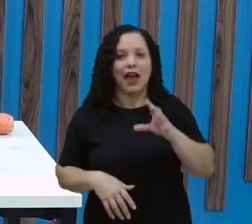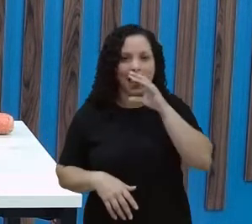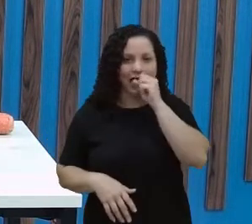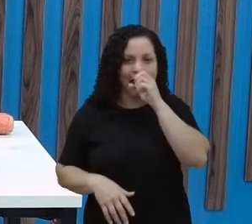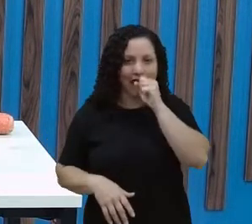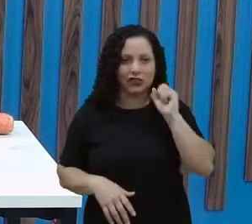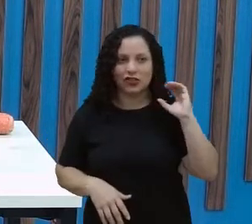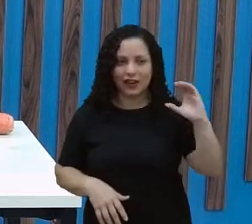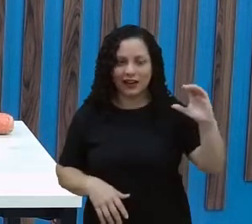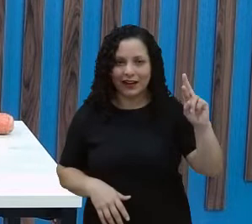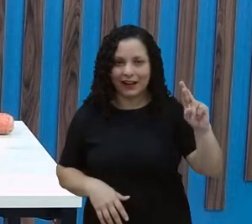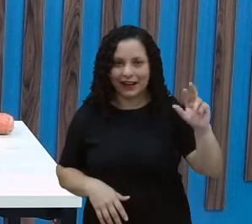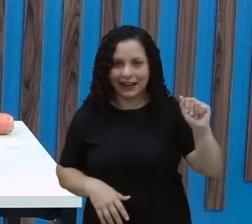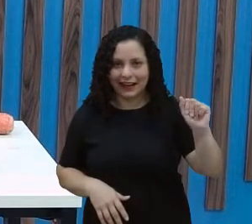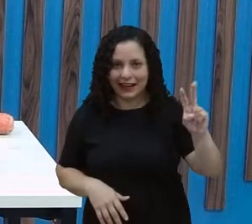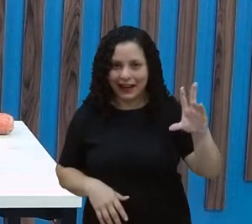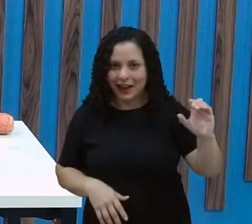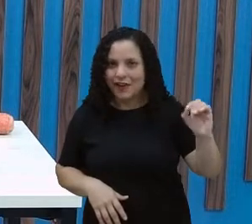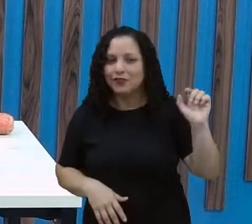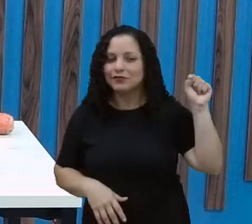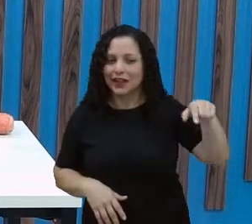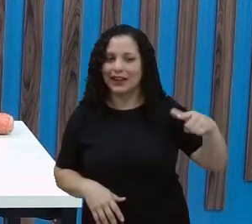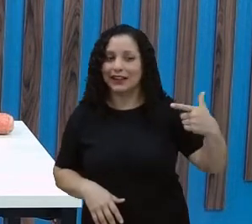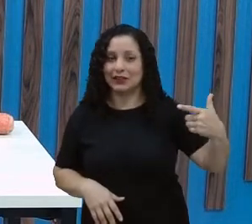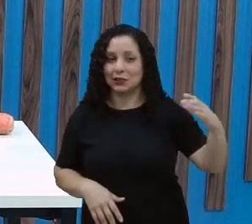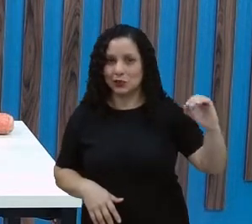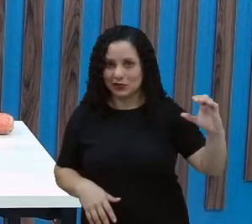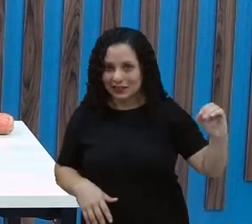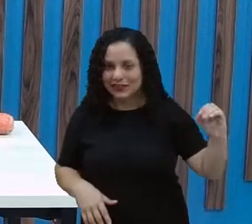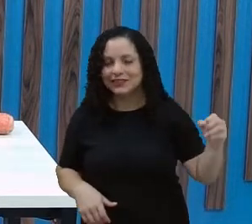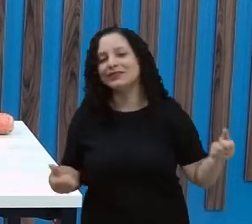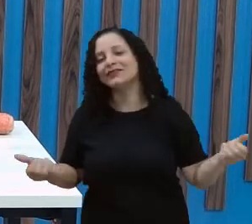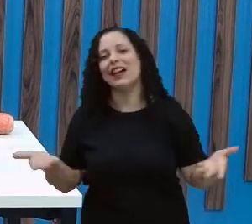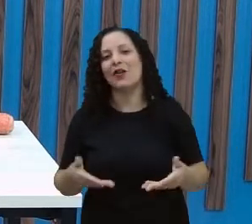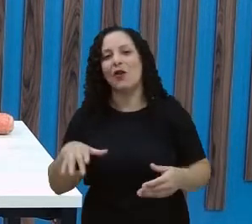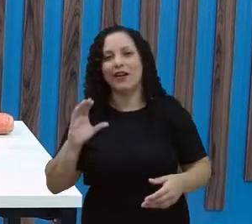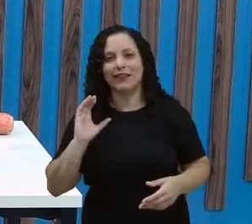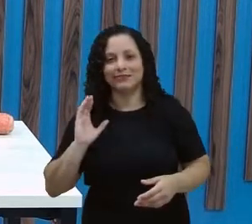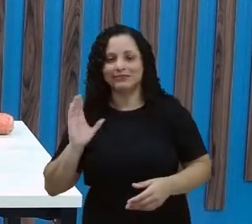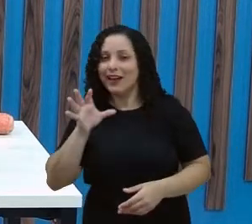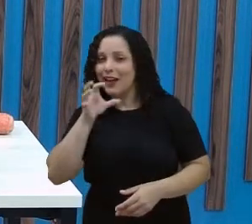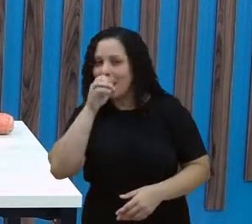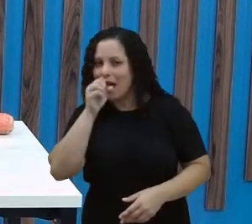crava. A gente já sabe que ela tem 200 gramas, né? Então, eu vou pesar só a outra.